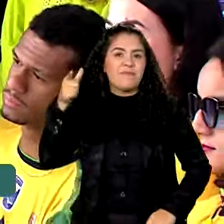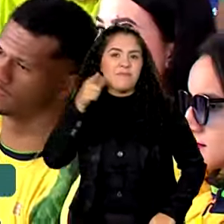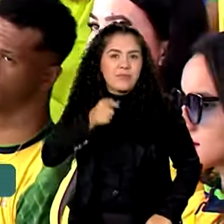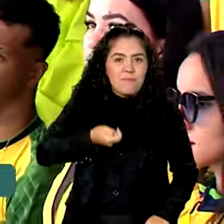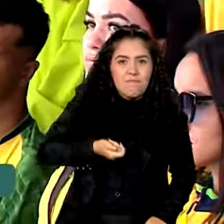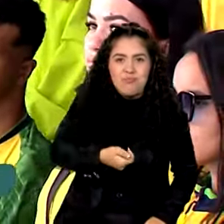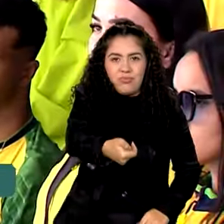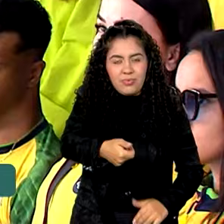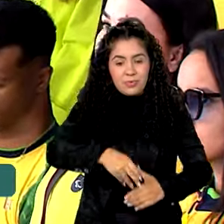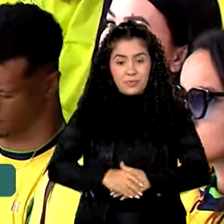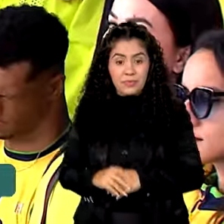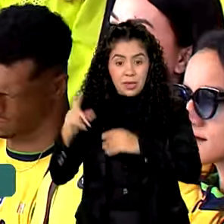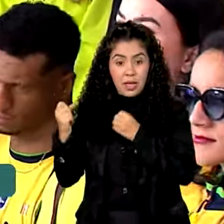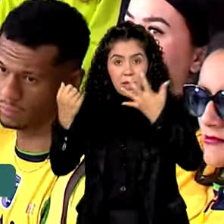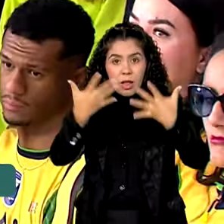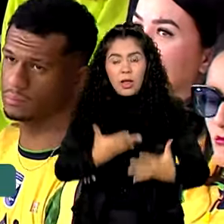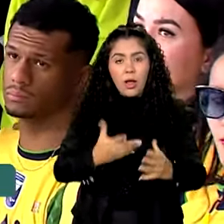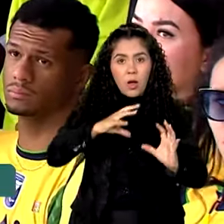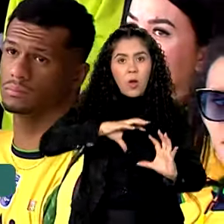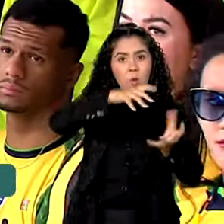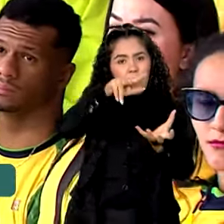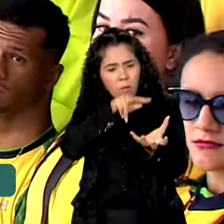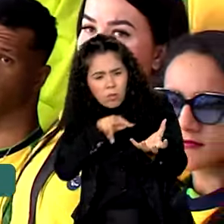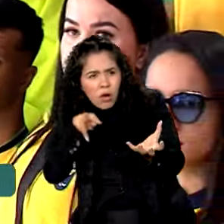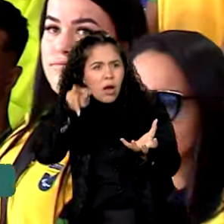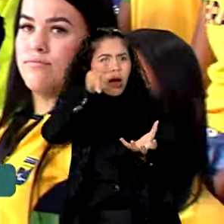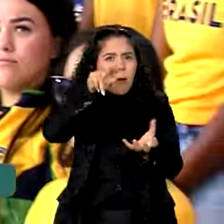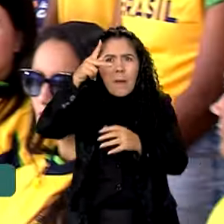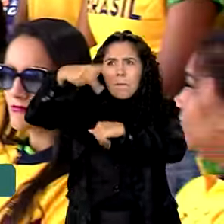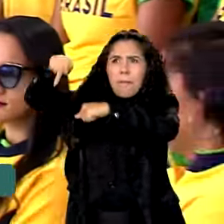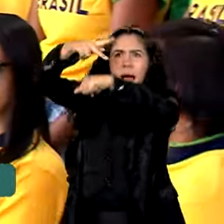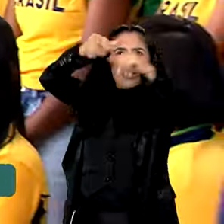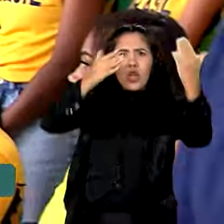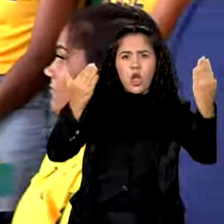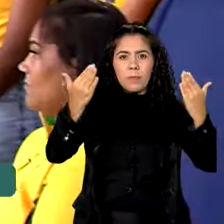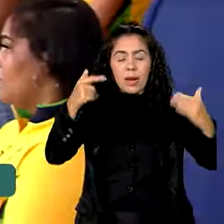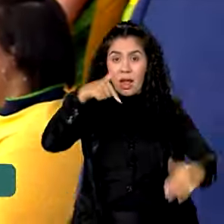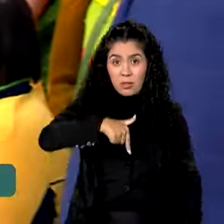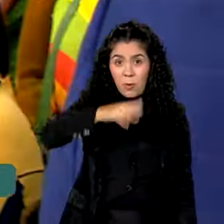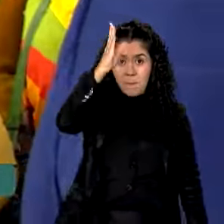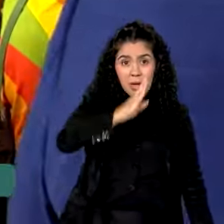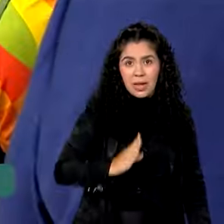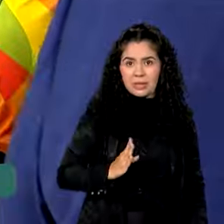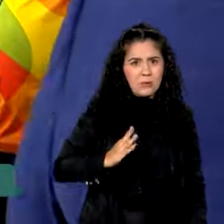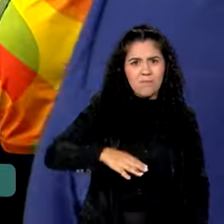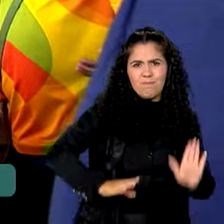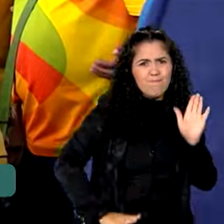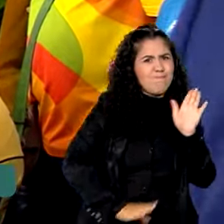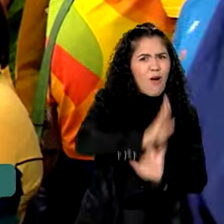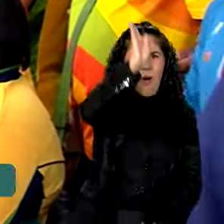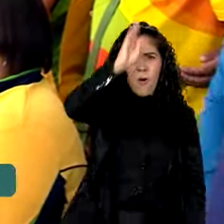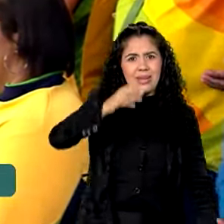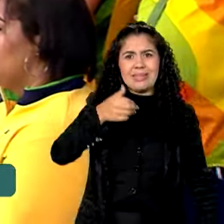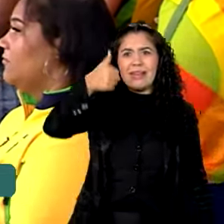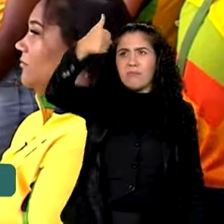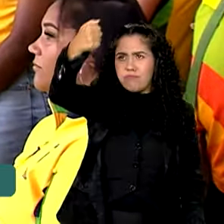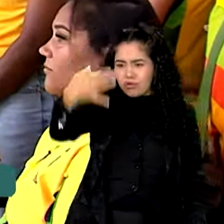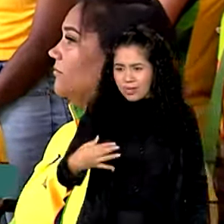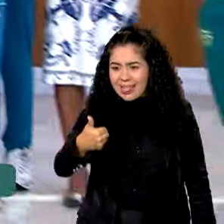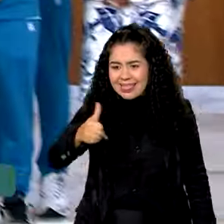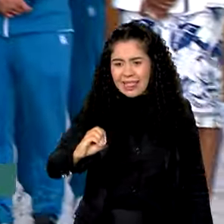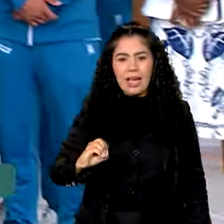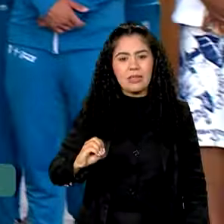Em tudo que você olhar no mundo, o Brasil está entre os 10 mais importantes países do mundo. Então não tem sentido que nas